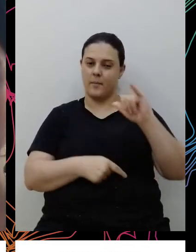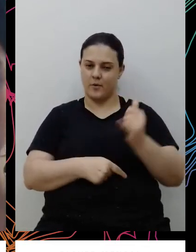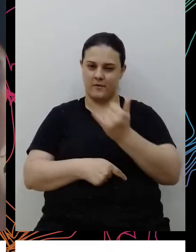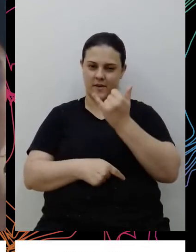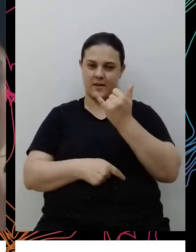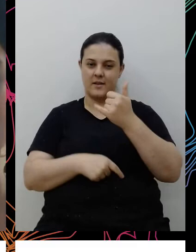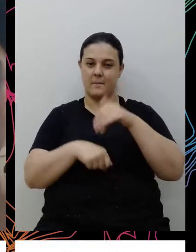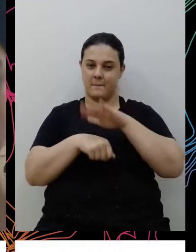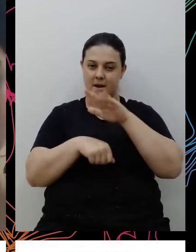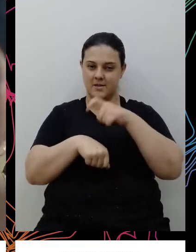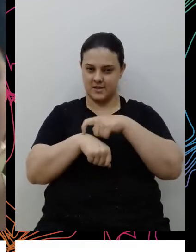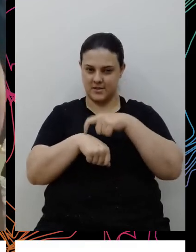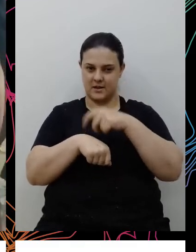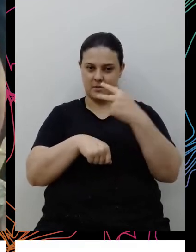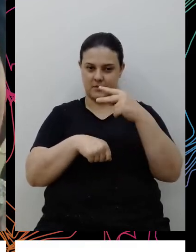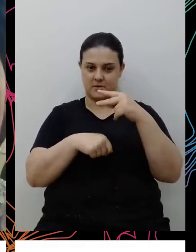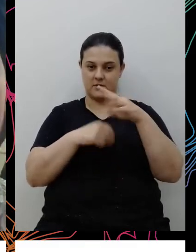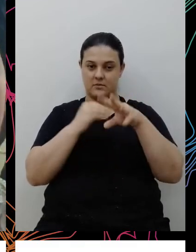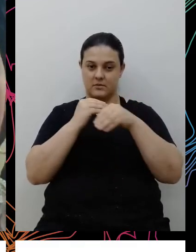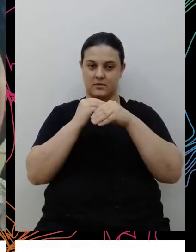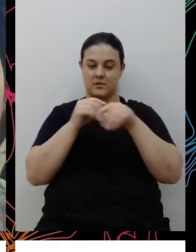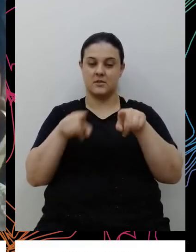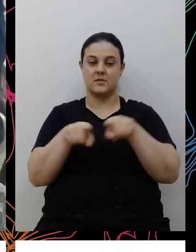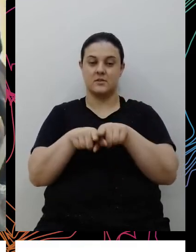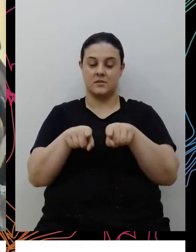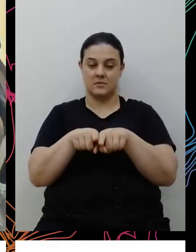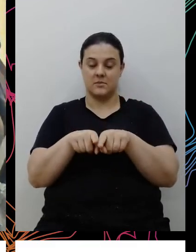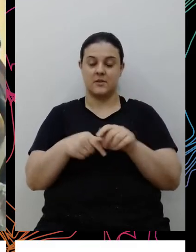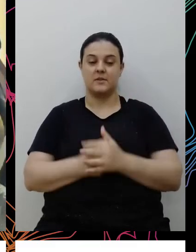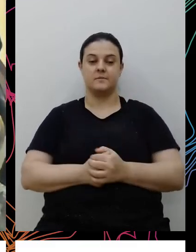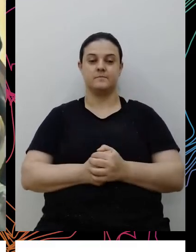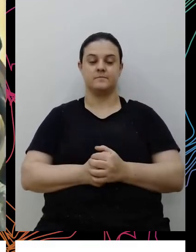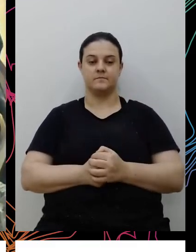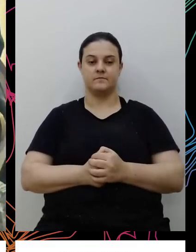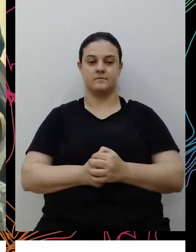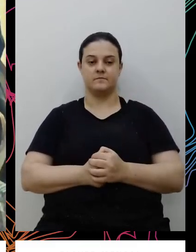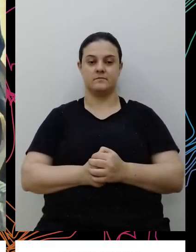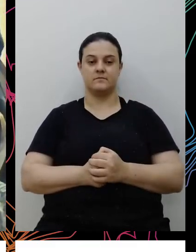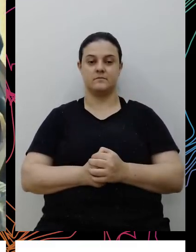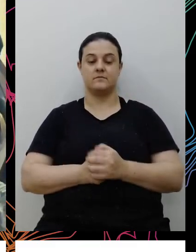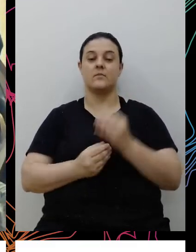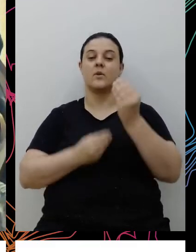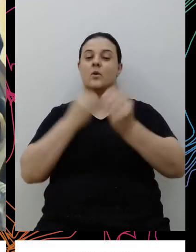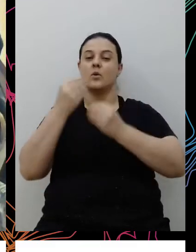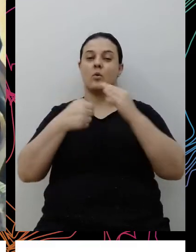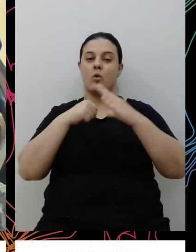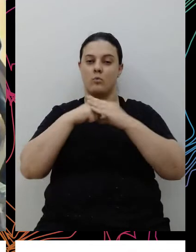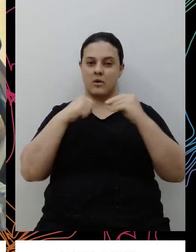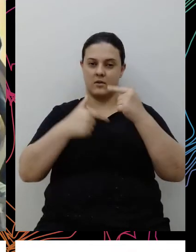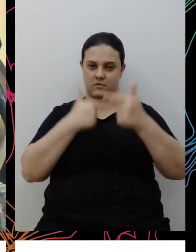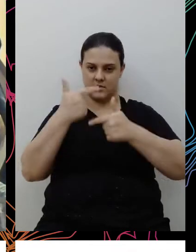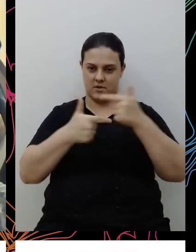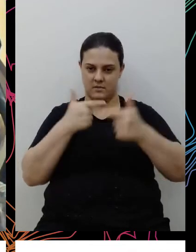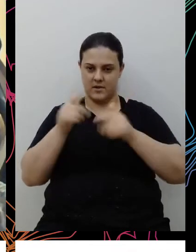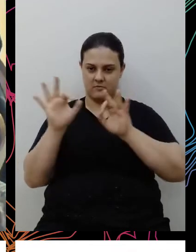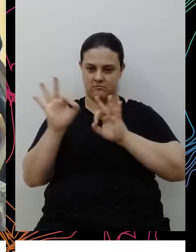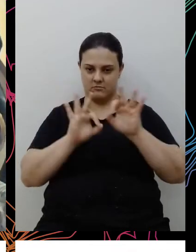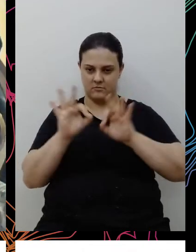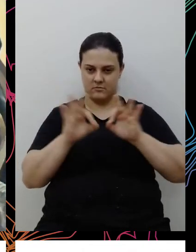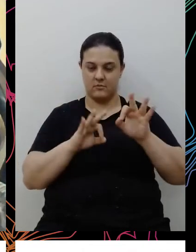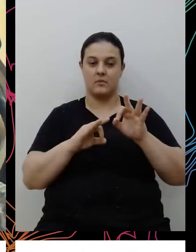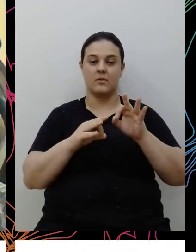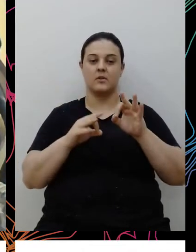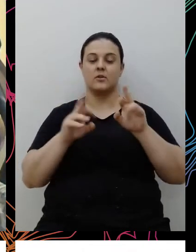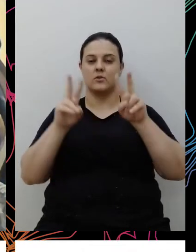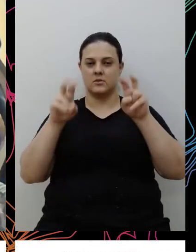de tempo para a sua fala, para entrar também especificamente como o Carrefour tem trabalhado, tem se estruturado para lidar com questões